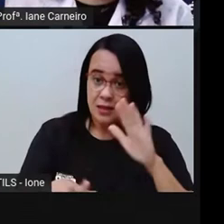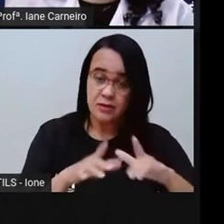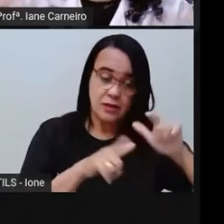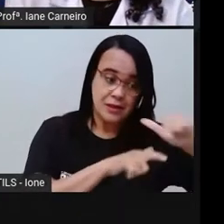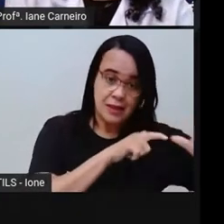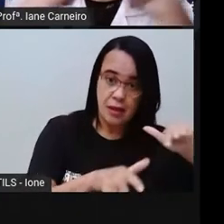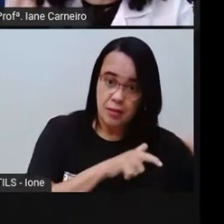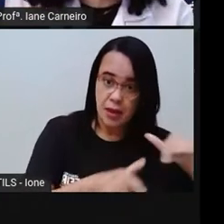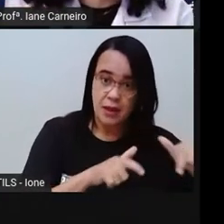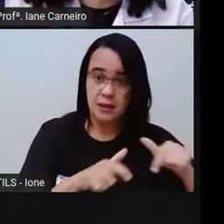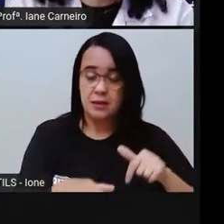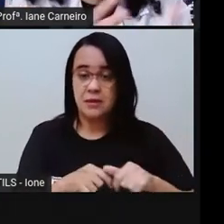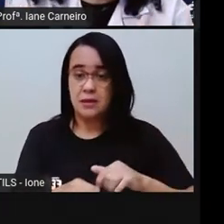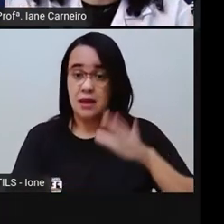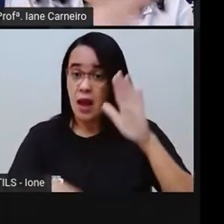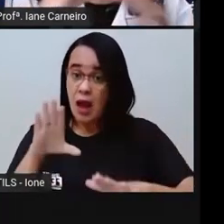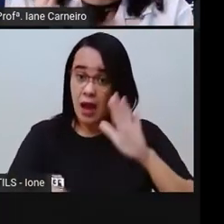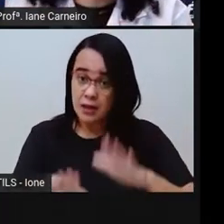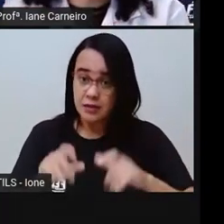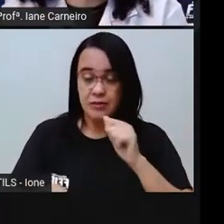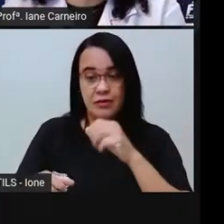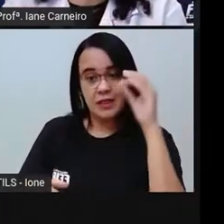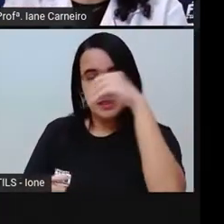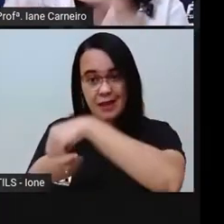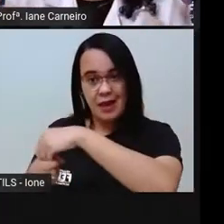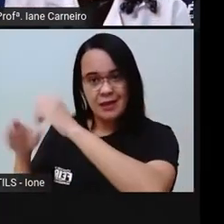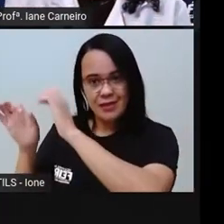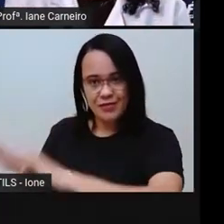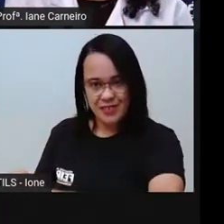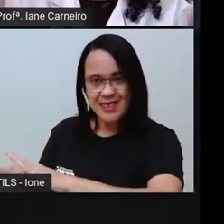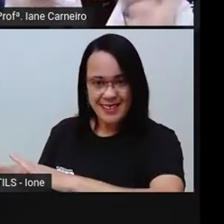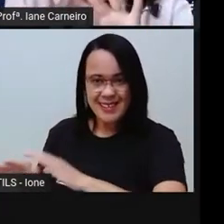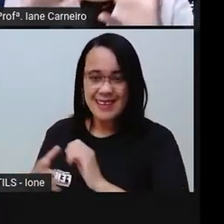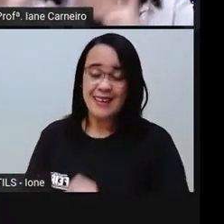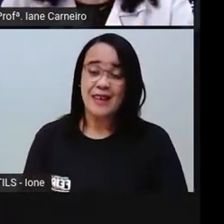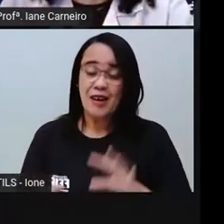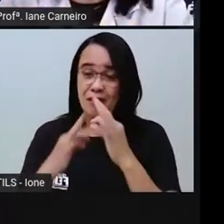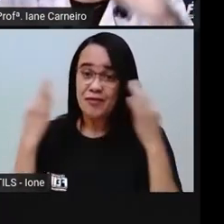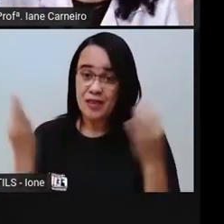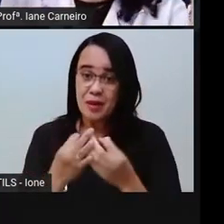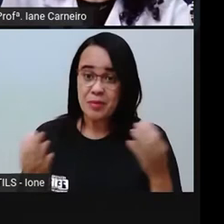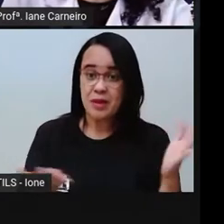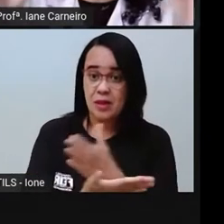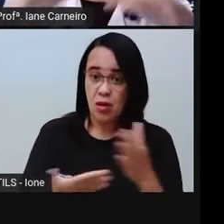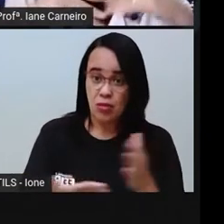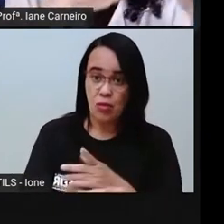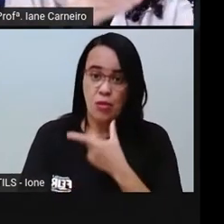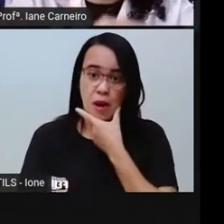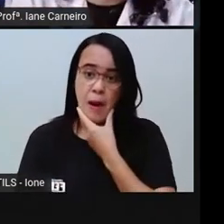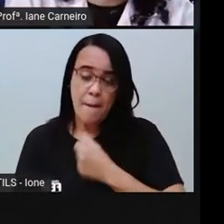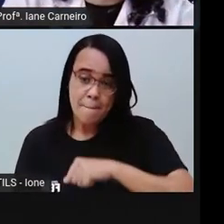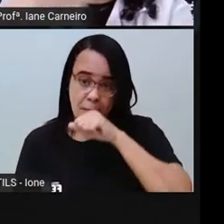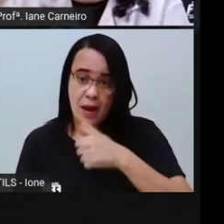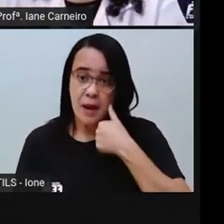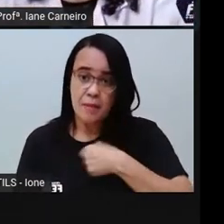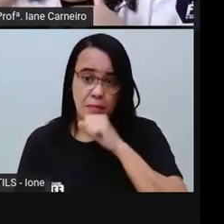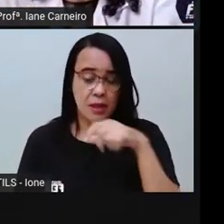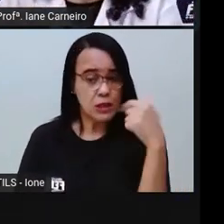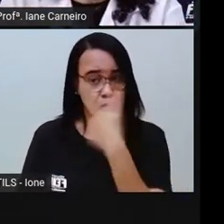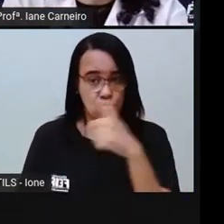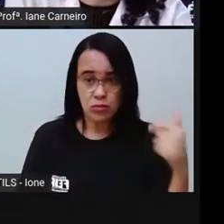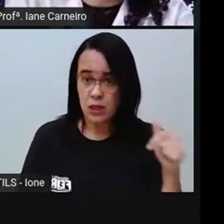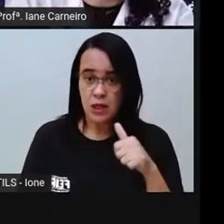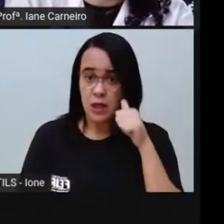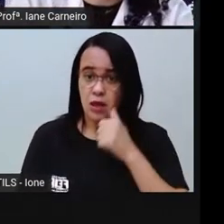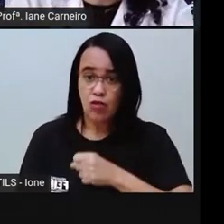Tem famílias que não tem pai, é só mãe. Tem famílias que não tem nem o pai nem a mãe, é só avó, uma avó